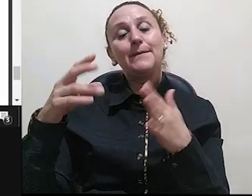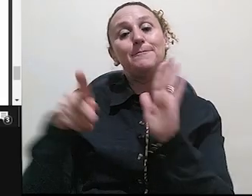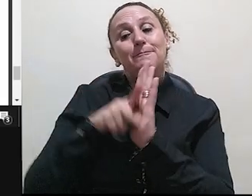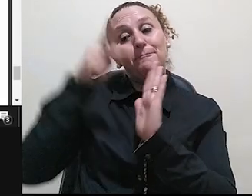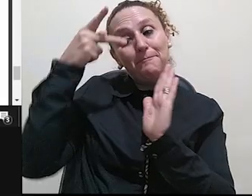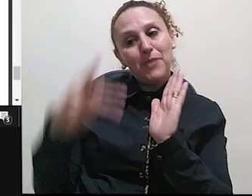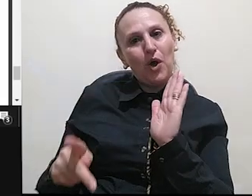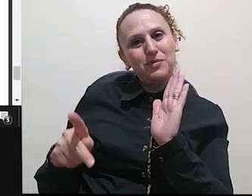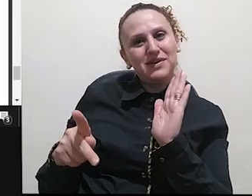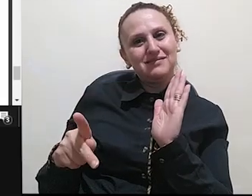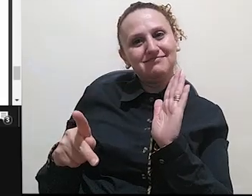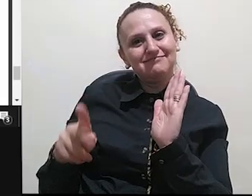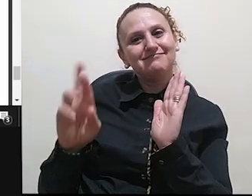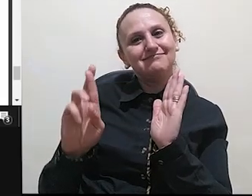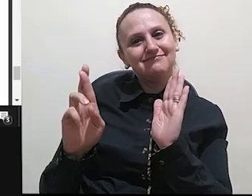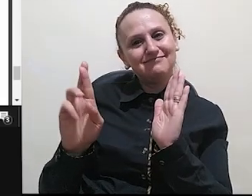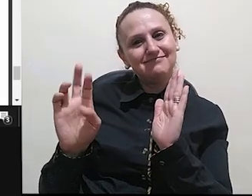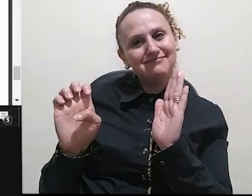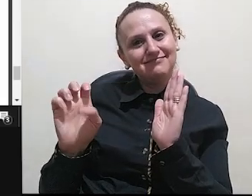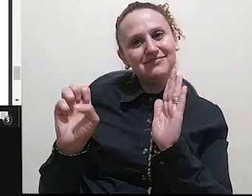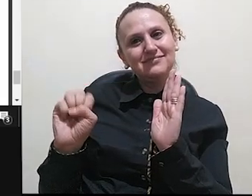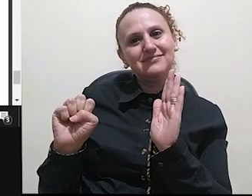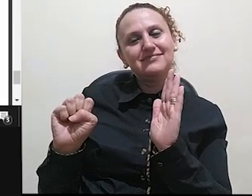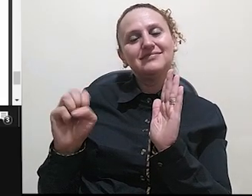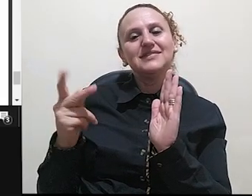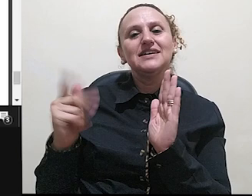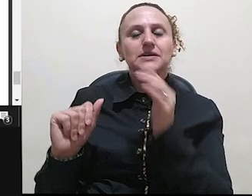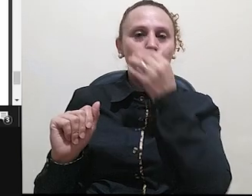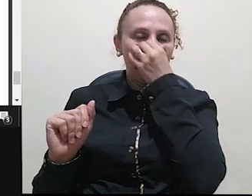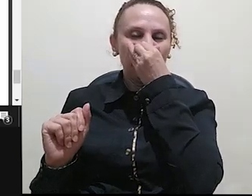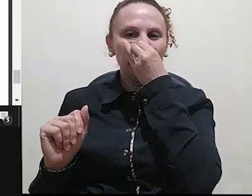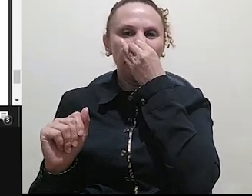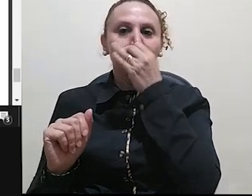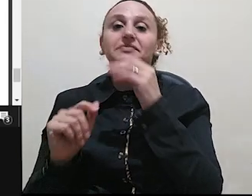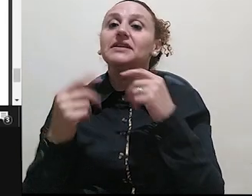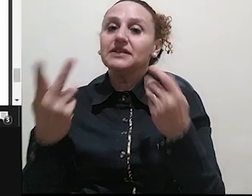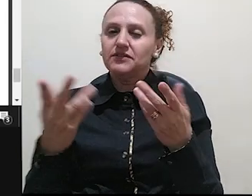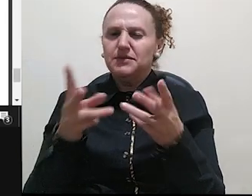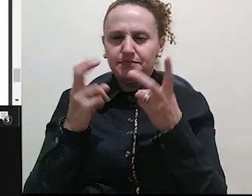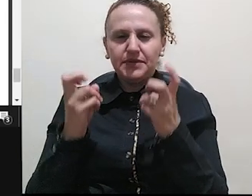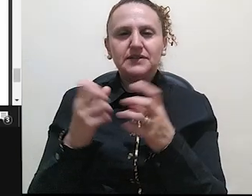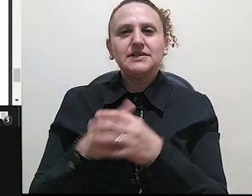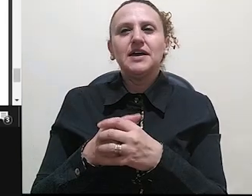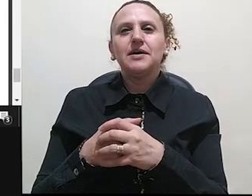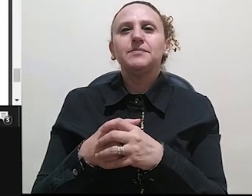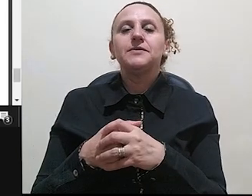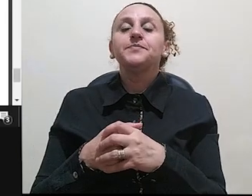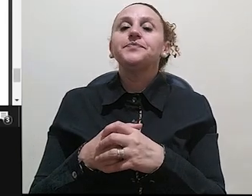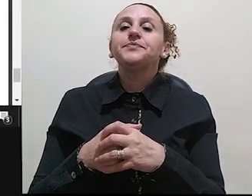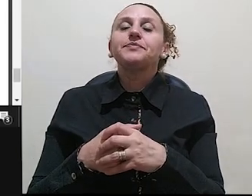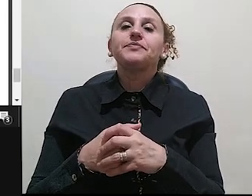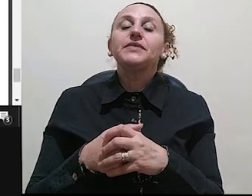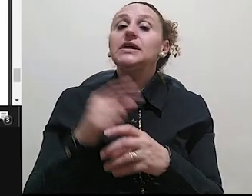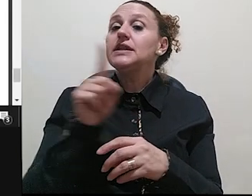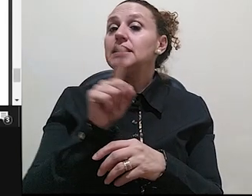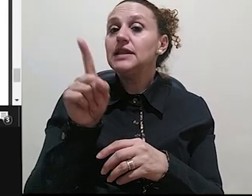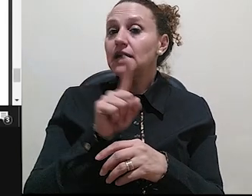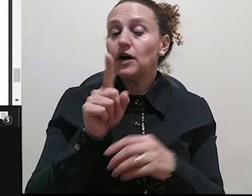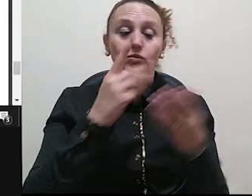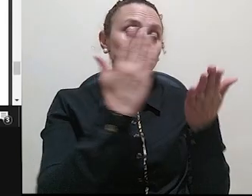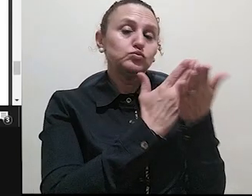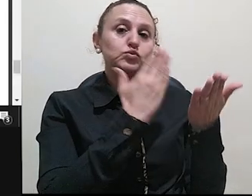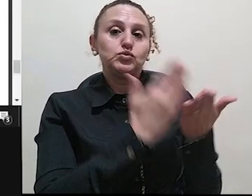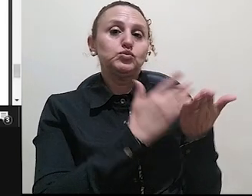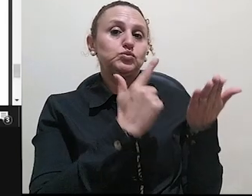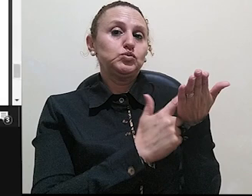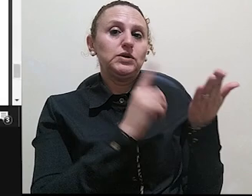são obras mencionadas por Borges Neto na resenha, no texto que ele leu para resenhar. Então, essas